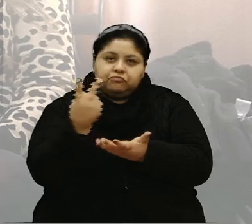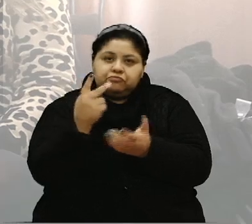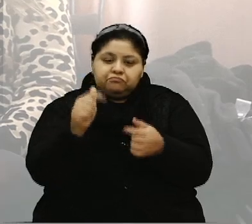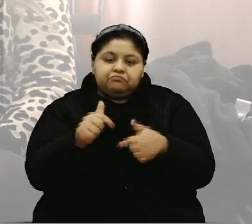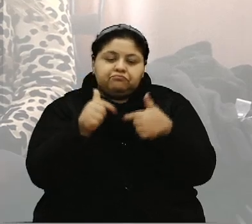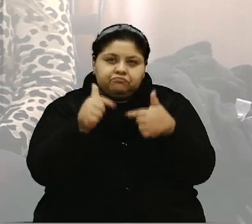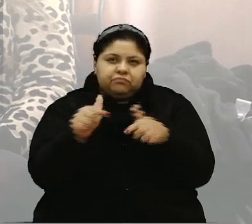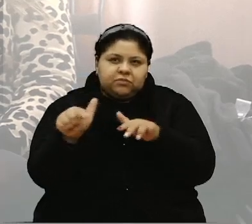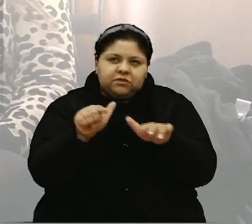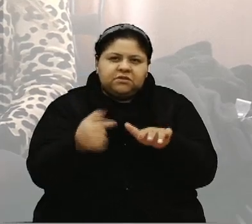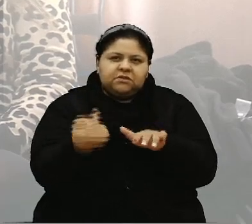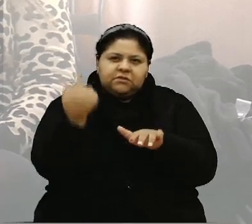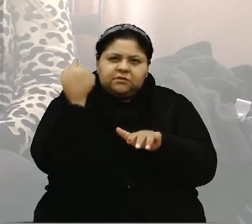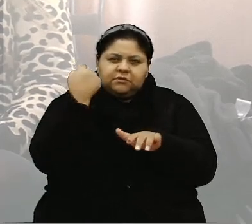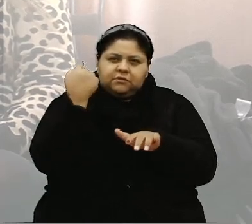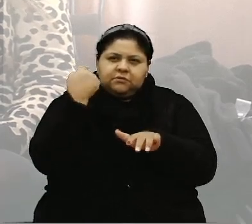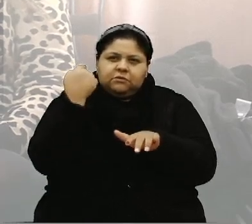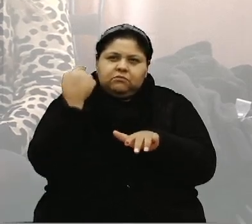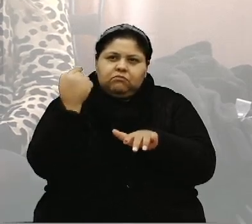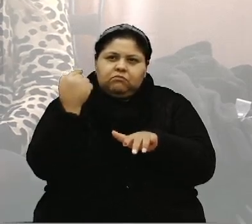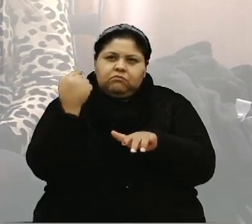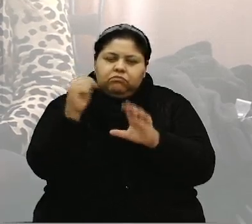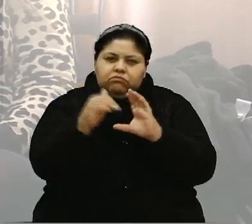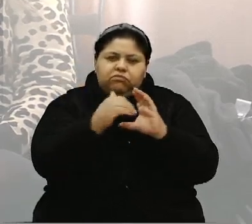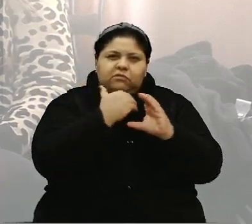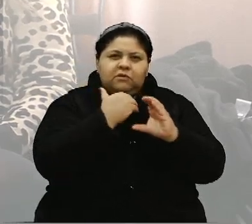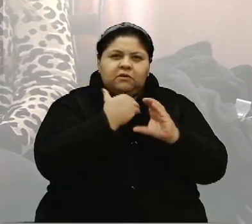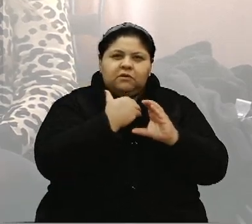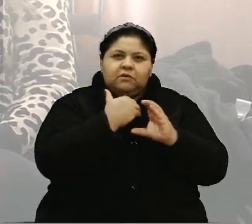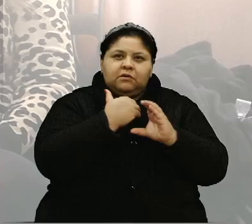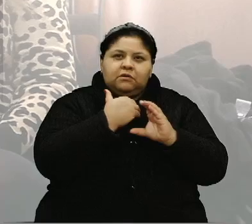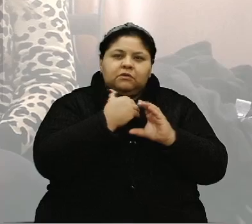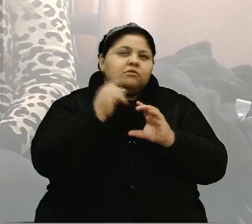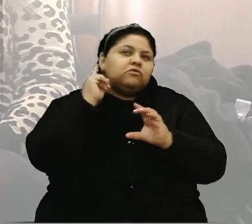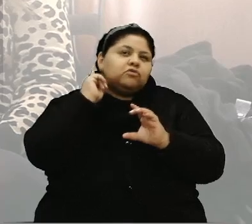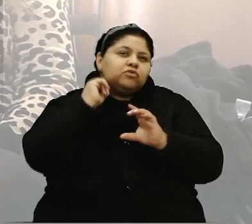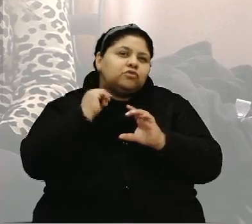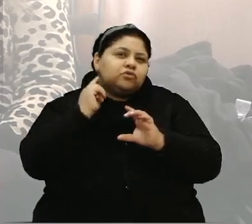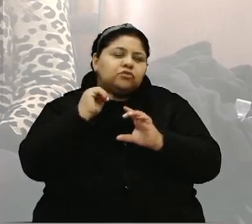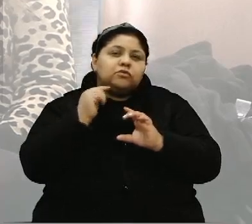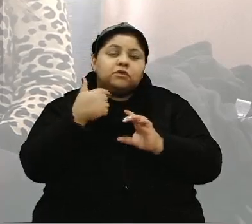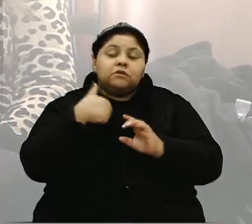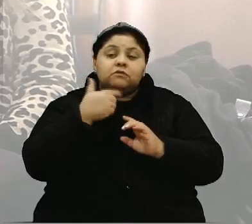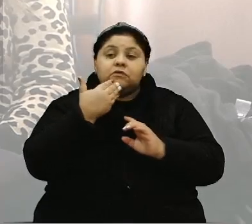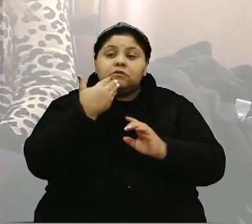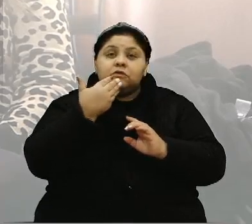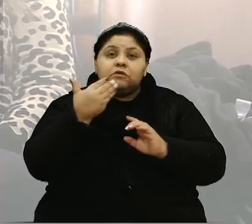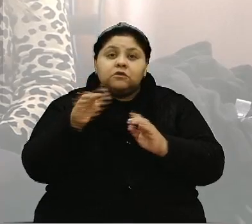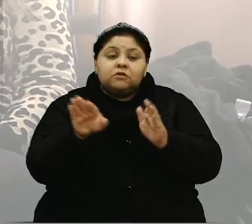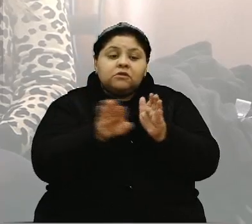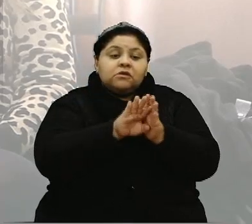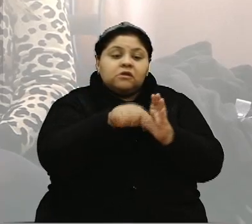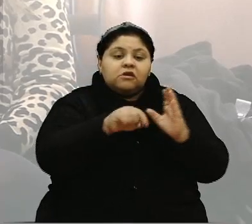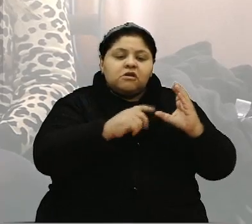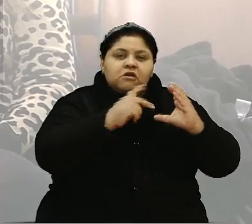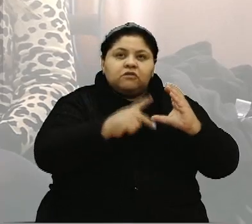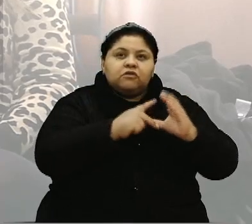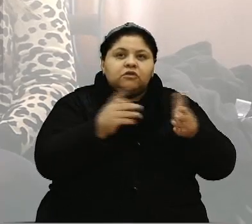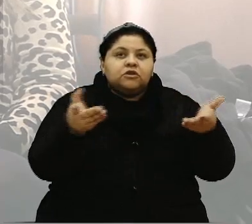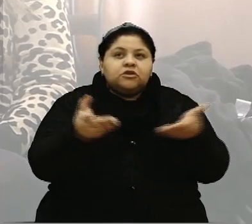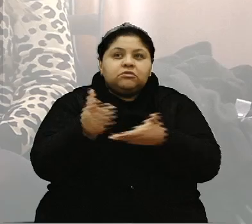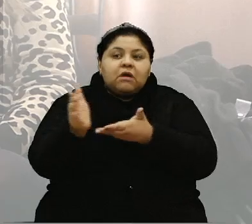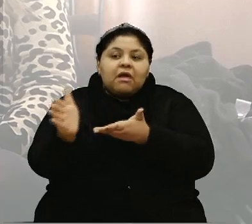semana passada, um recolhimento de um entulho. E eu solicitei, e quando cheguei aqui na Câmara, ele já tinha